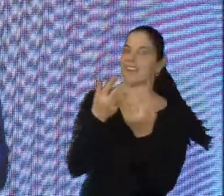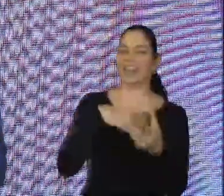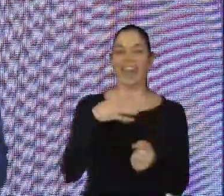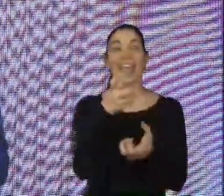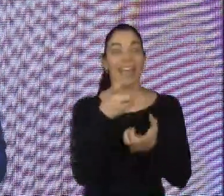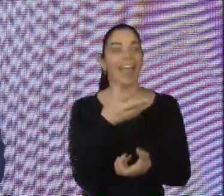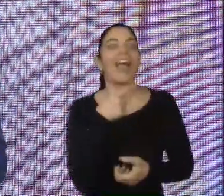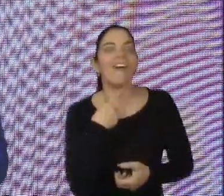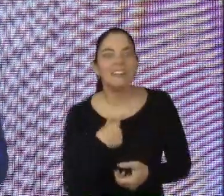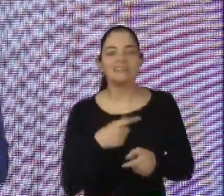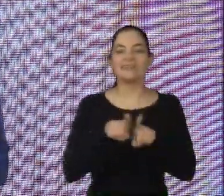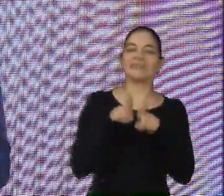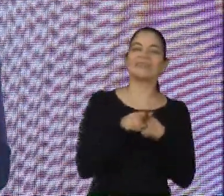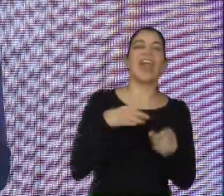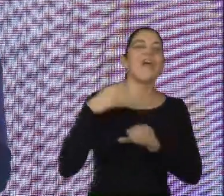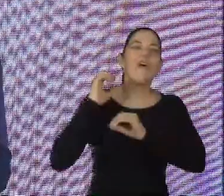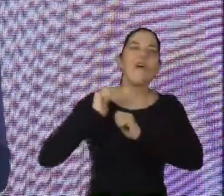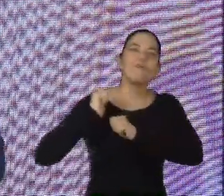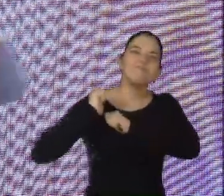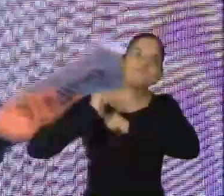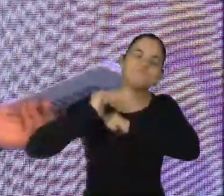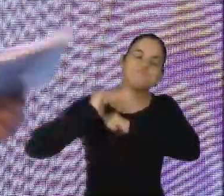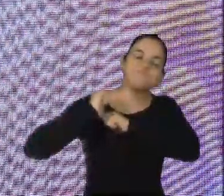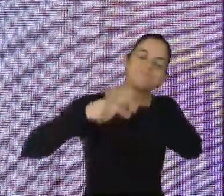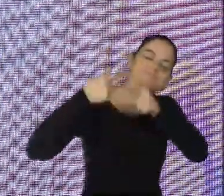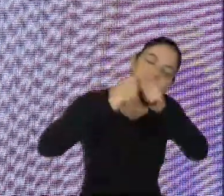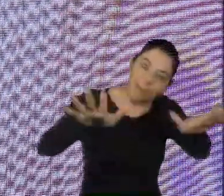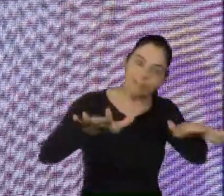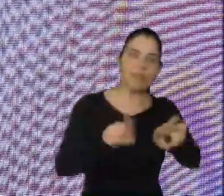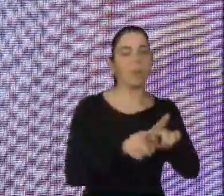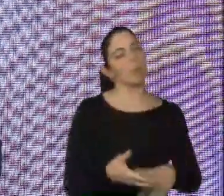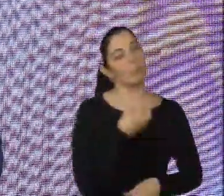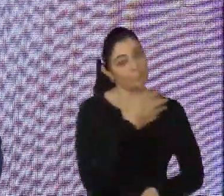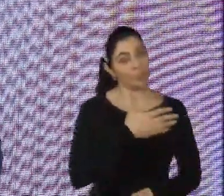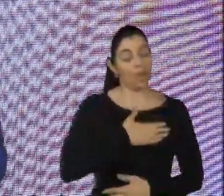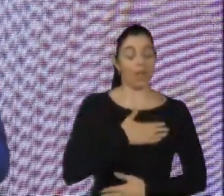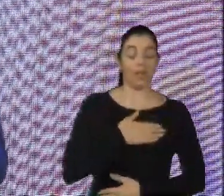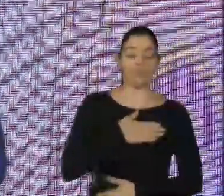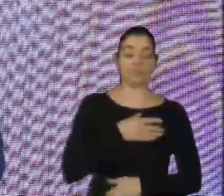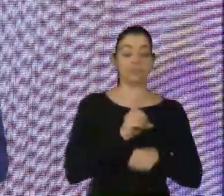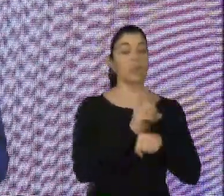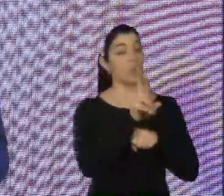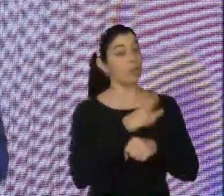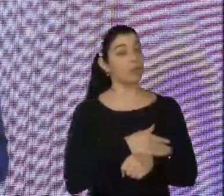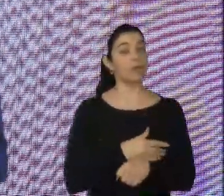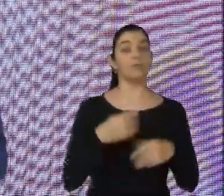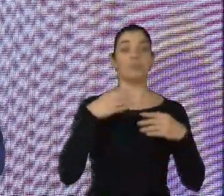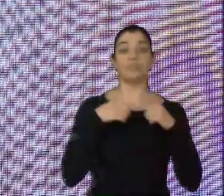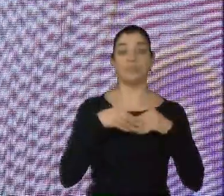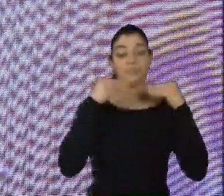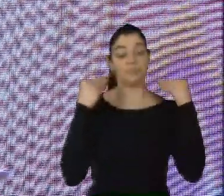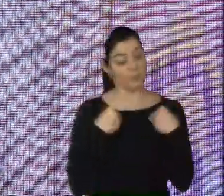estarem participando do Congresso Genética na Distina. Bom, o doutor Fernando é um amigo, né, muito especial, eu tive o